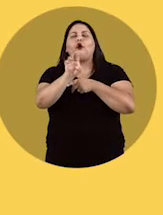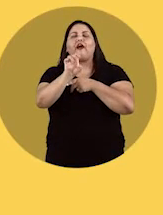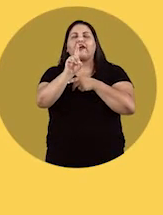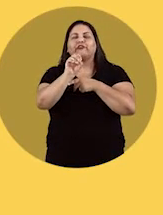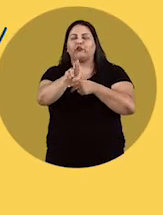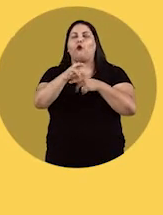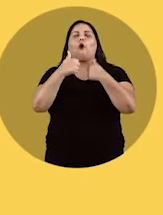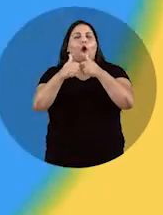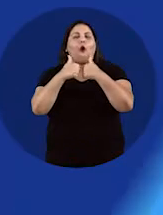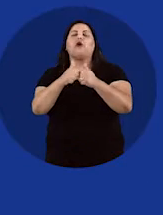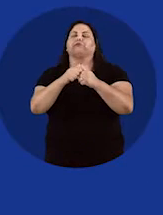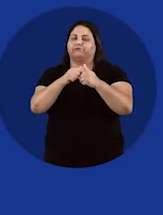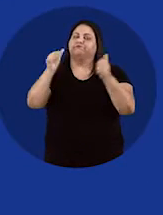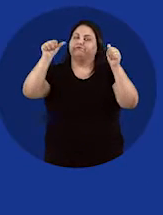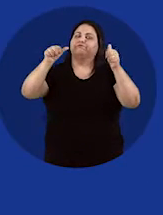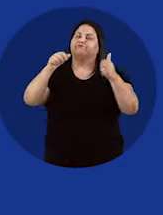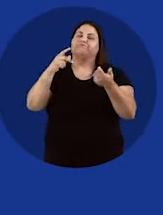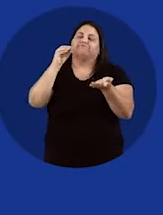Você sabe.